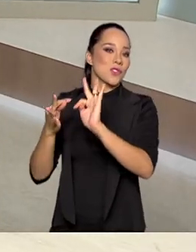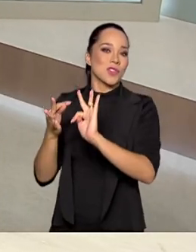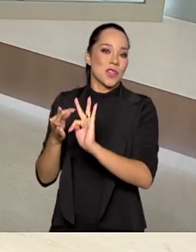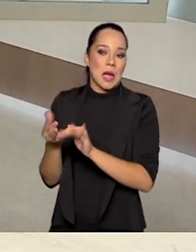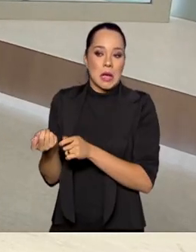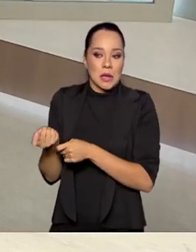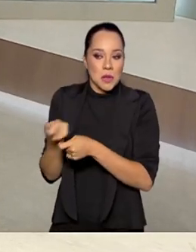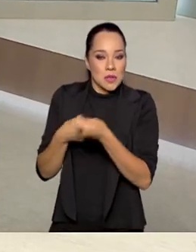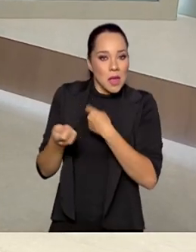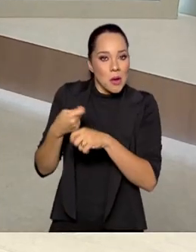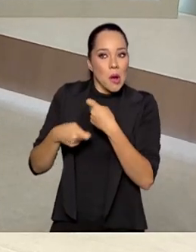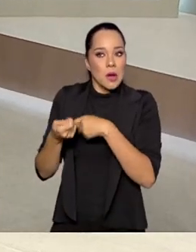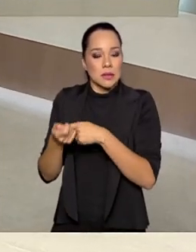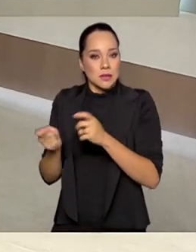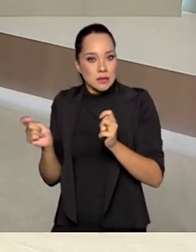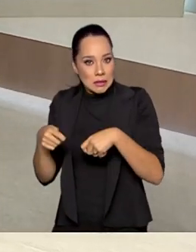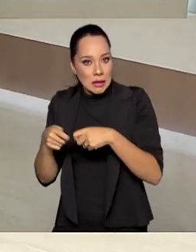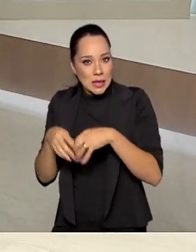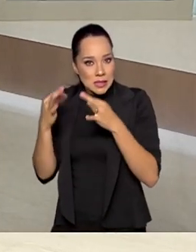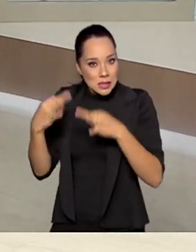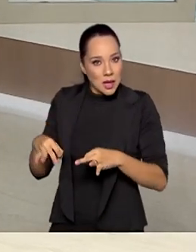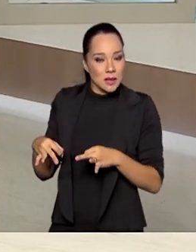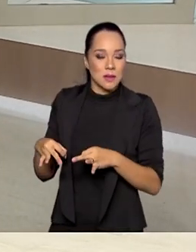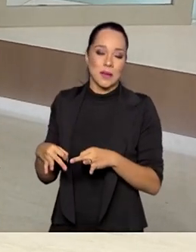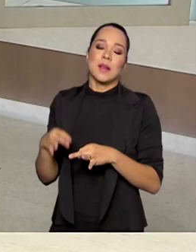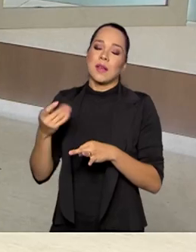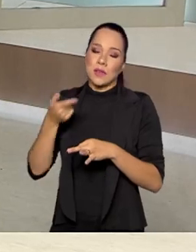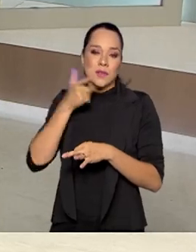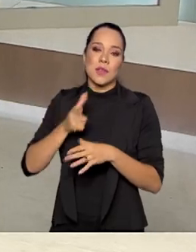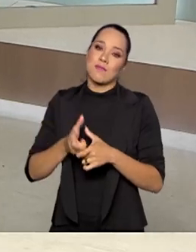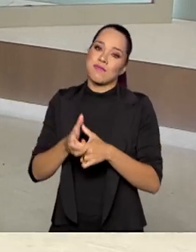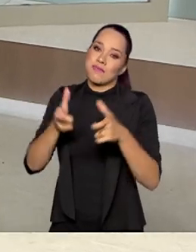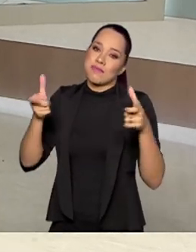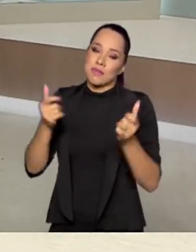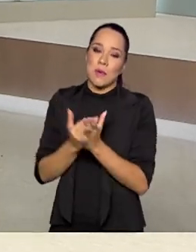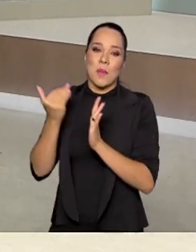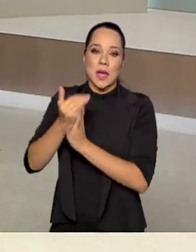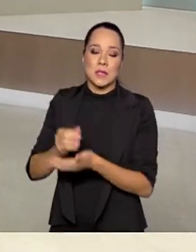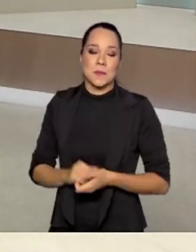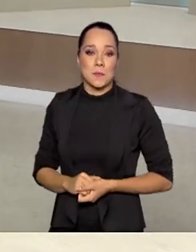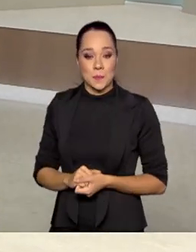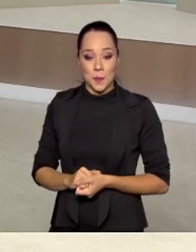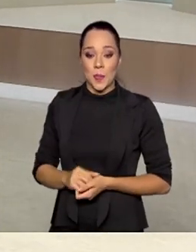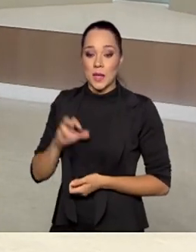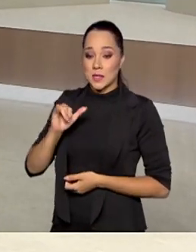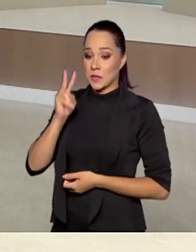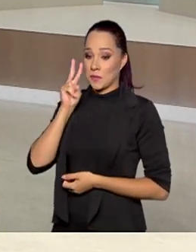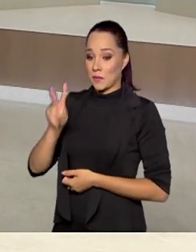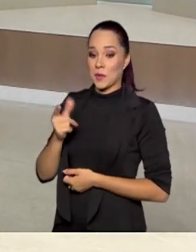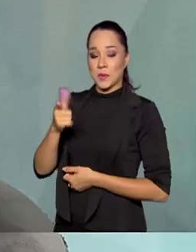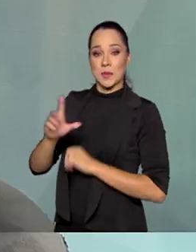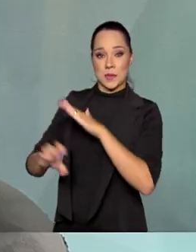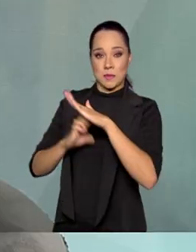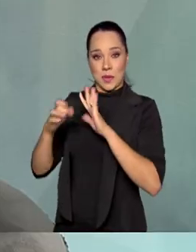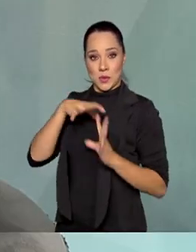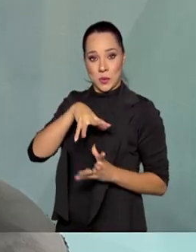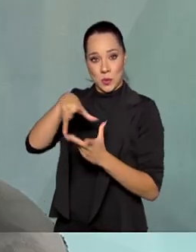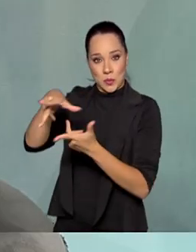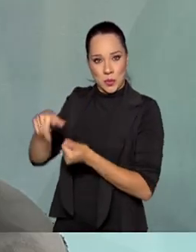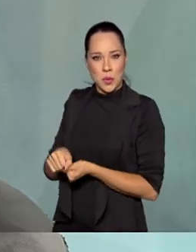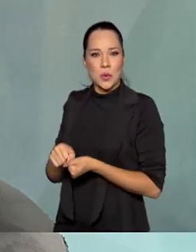negócio sendo vingando, Dando resultados, que elas cresçam cada vez mais. Se nós formos ver as grandes empresas aí no mundo,